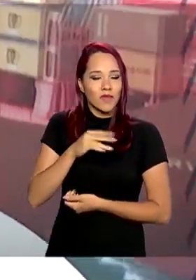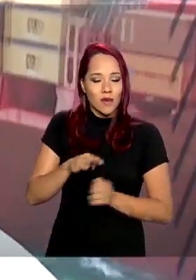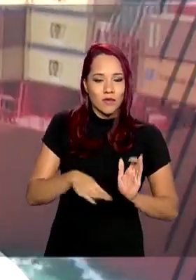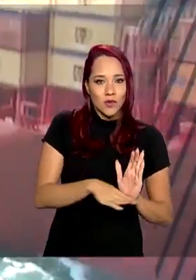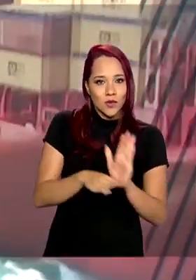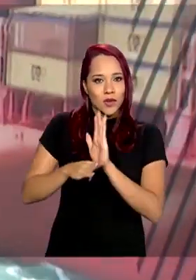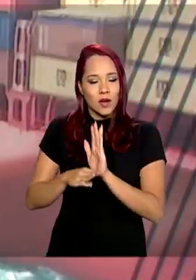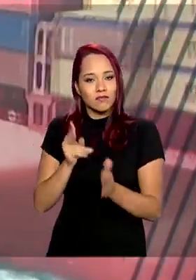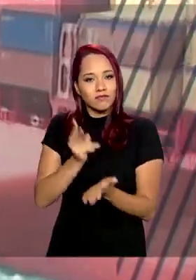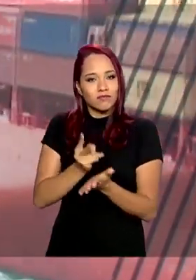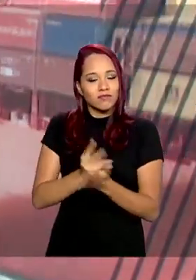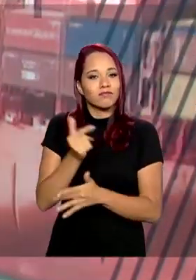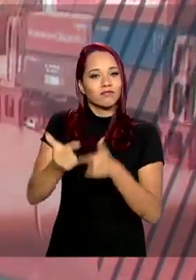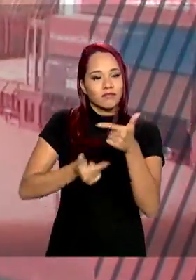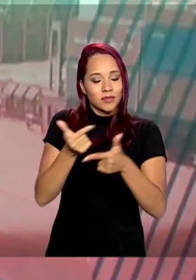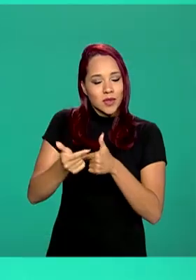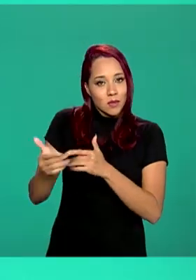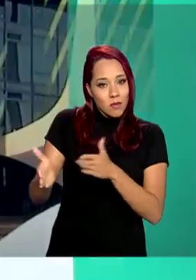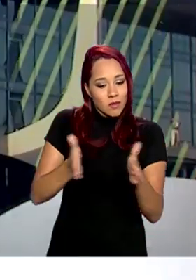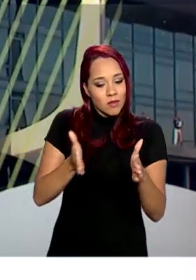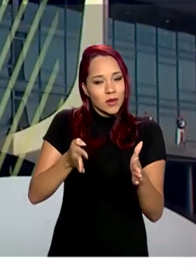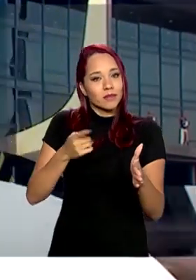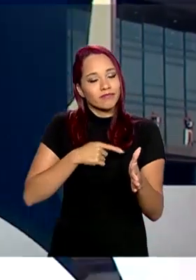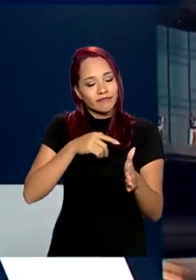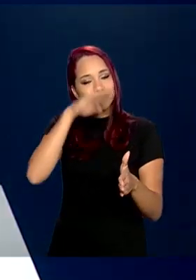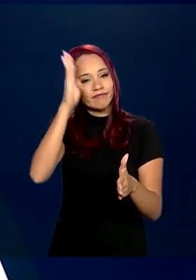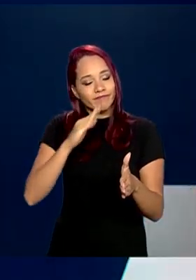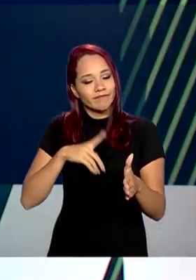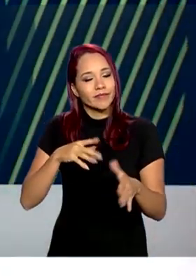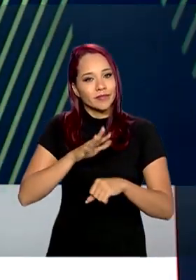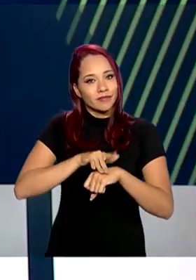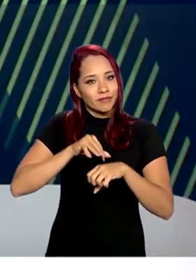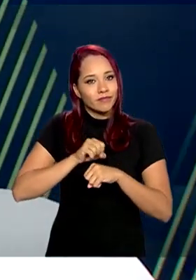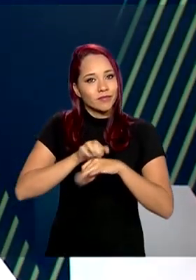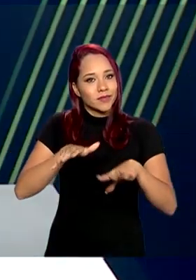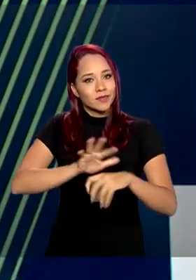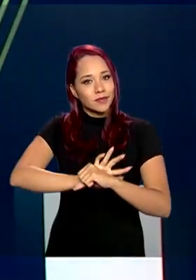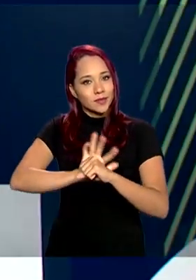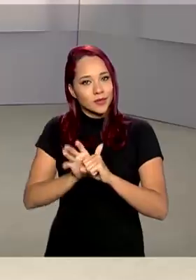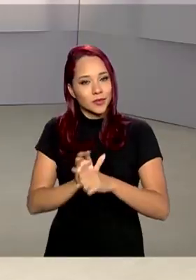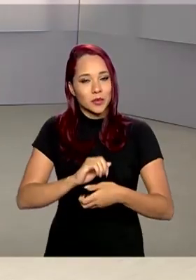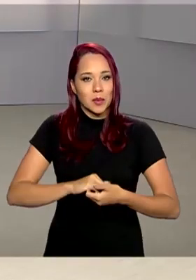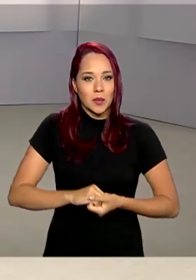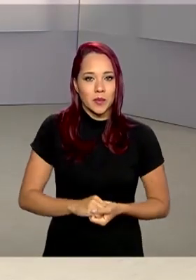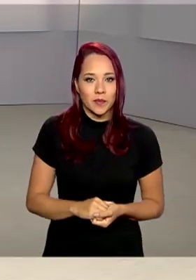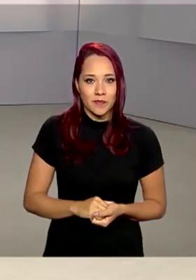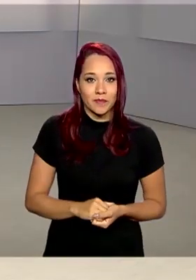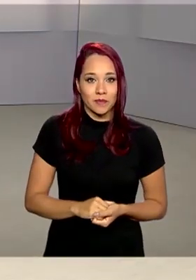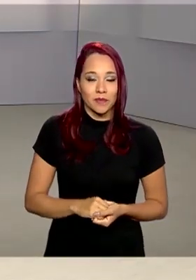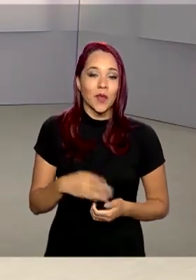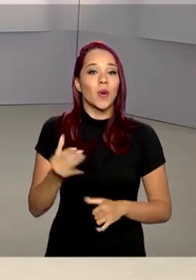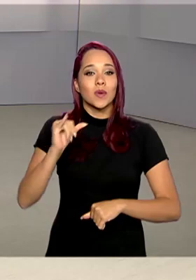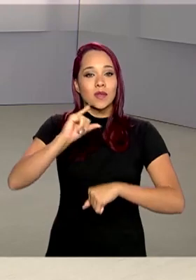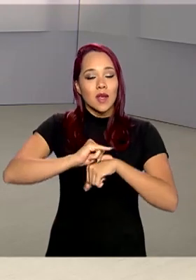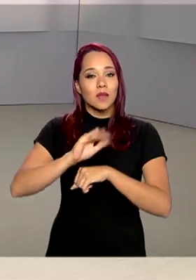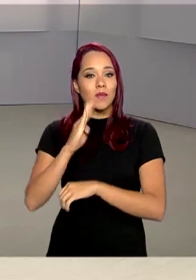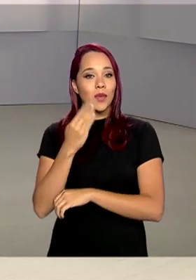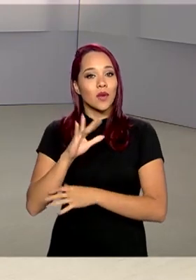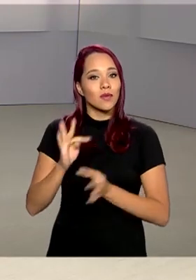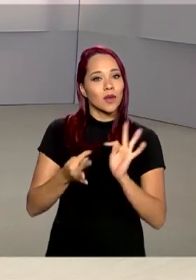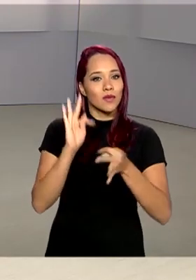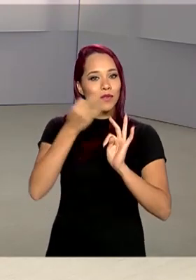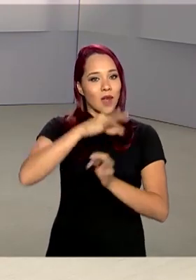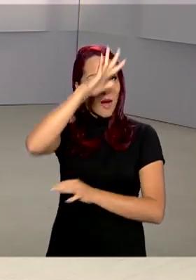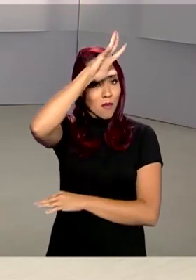a manutenção de empregos neste momento em que o país enfrenta a pandemia do coronavírus. O Centro de Biotecnologia